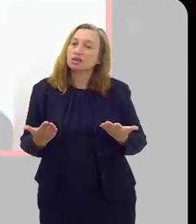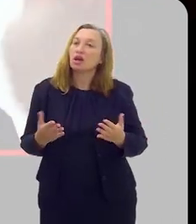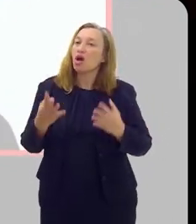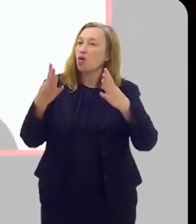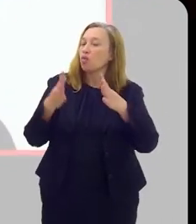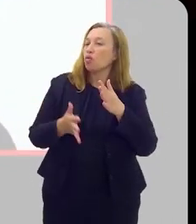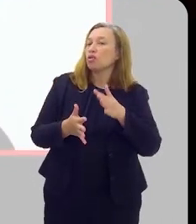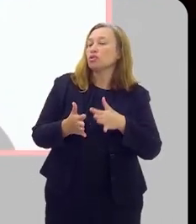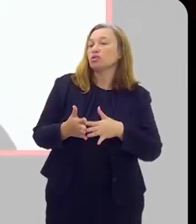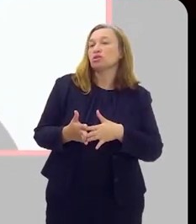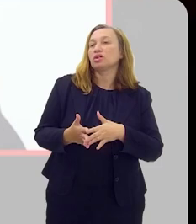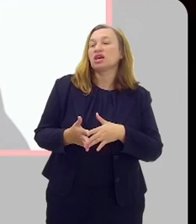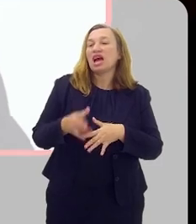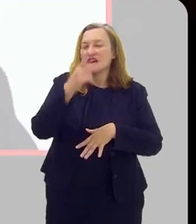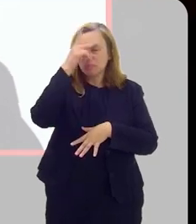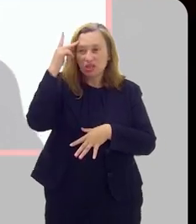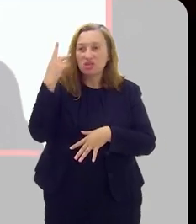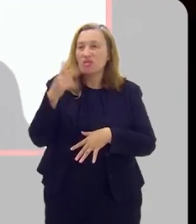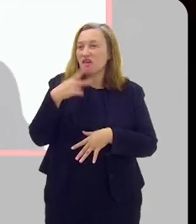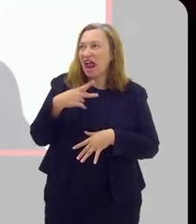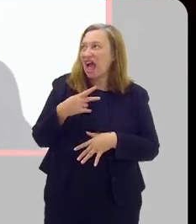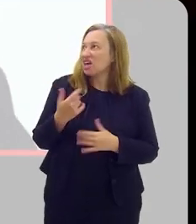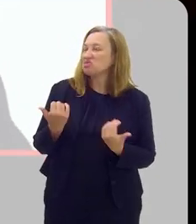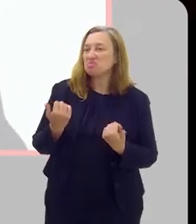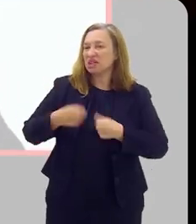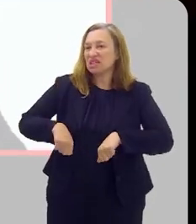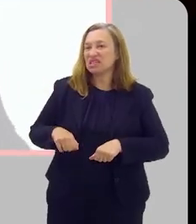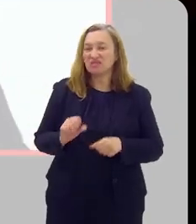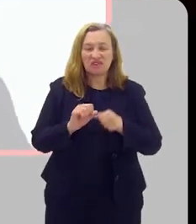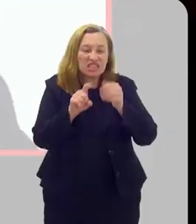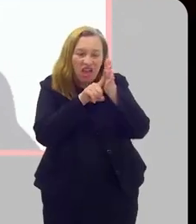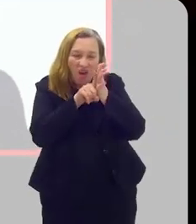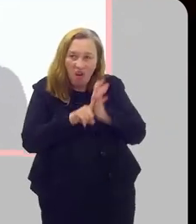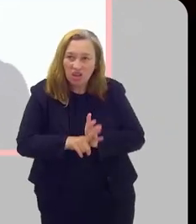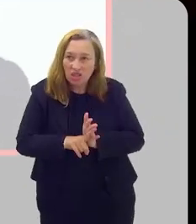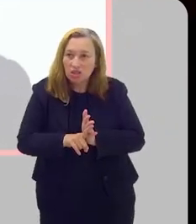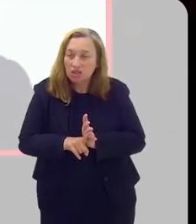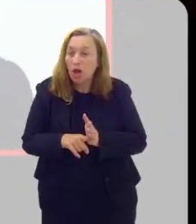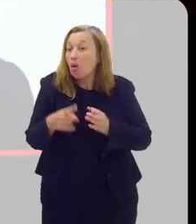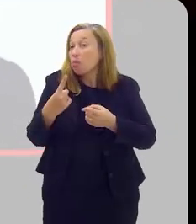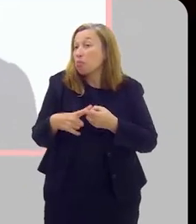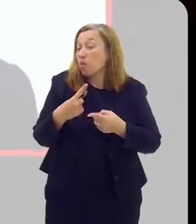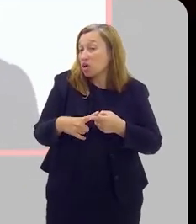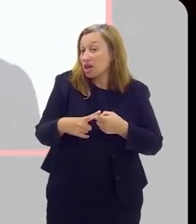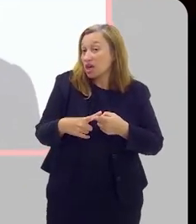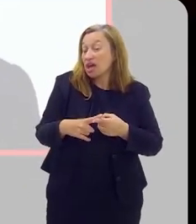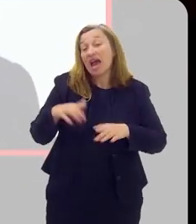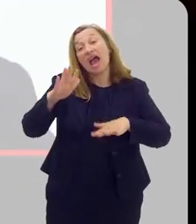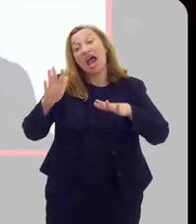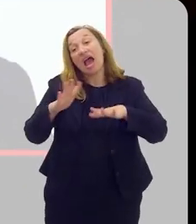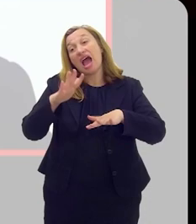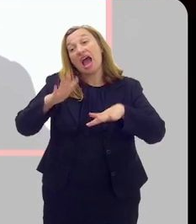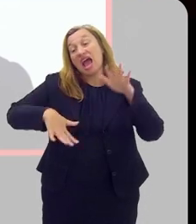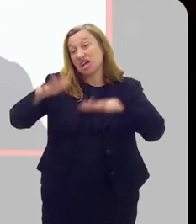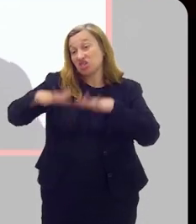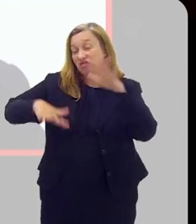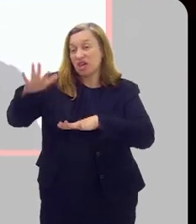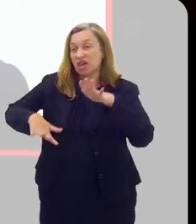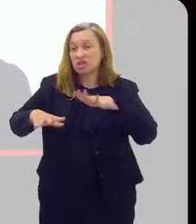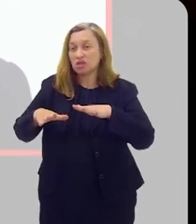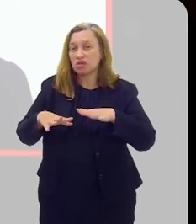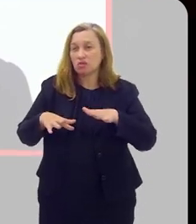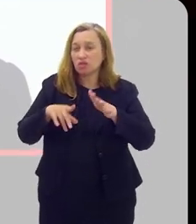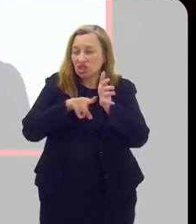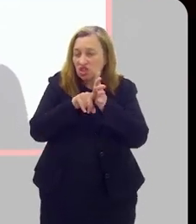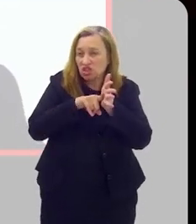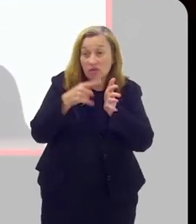Tá aí a grande polêmica do pessoal falar assim, ah, não devemos fazer rastreio, porque, na maior parte das vezes, quando a gente